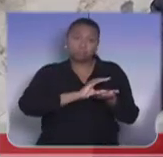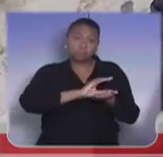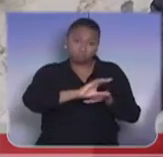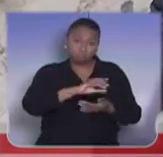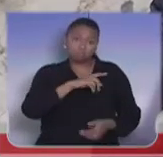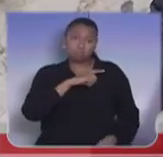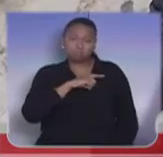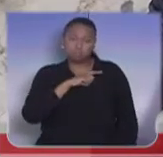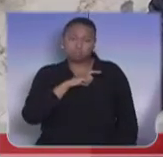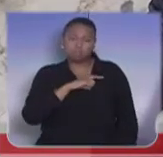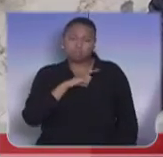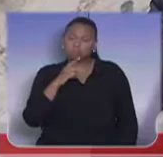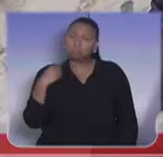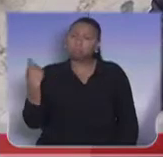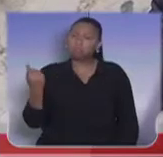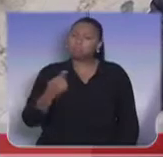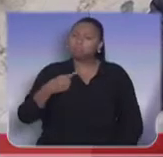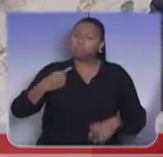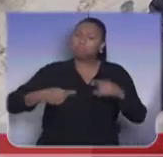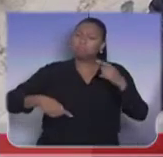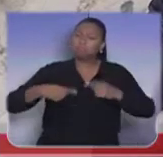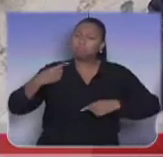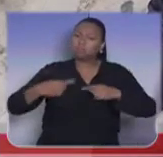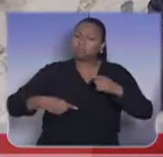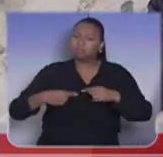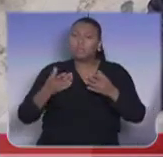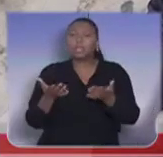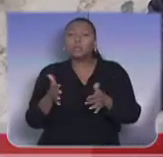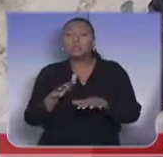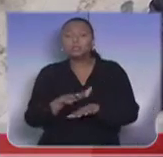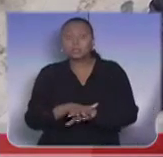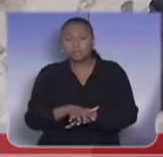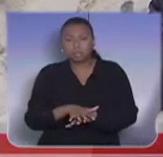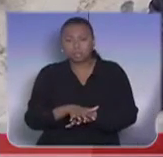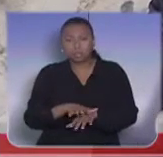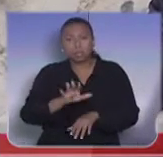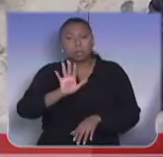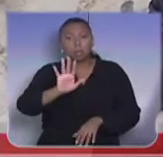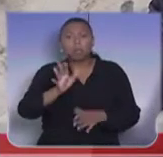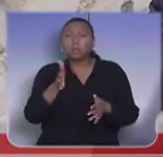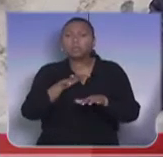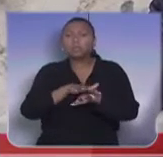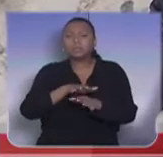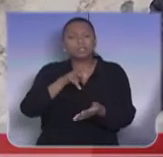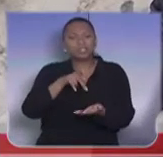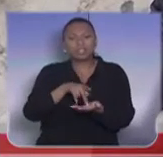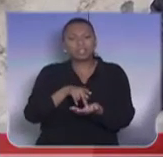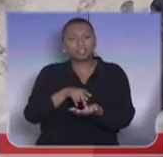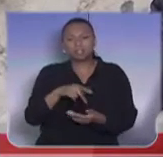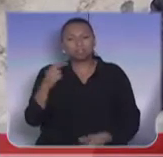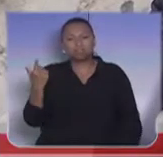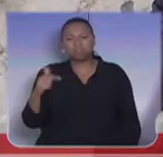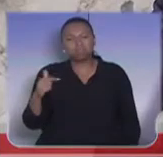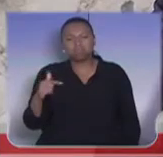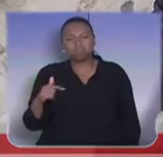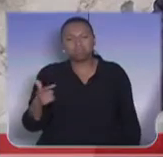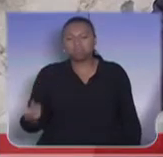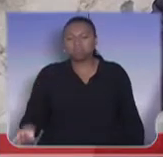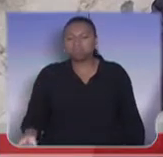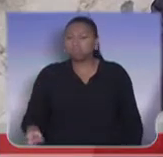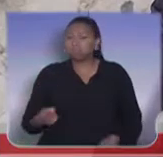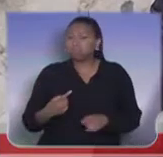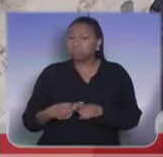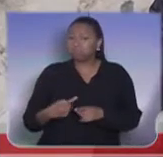É claro que todos nós discutimos a inclusão, mas a verdadeira inclusão ainda não foi feita, porque o